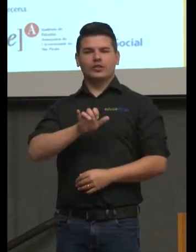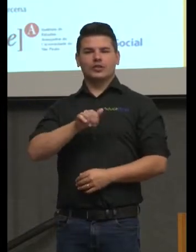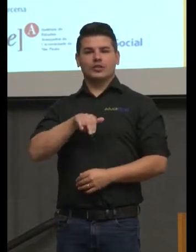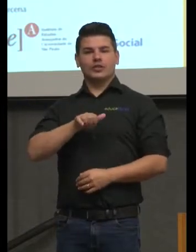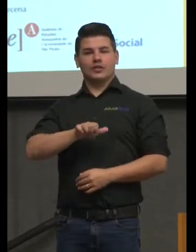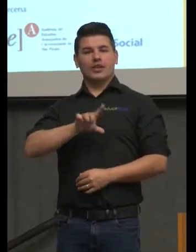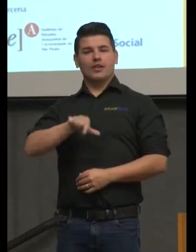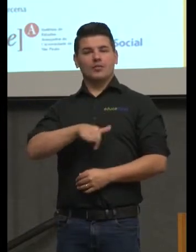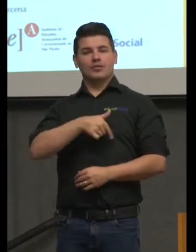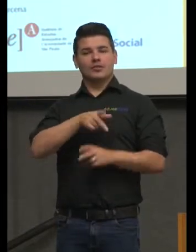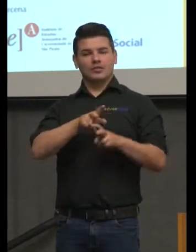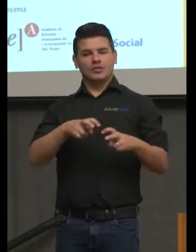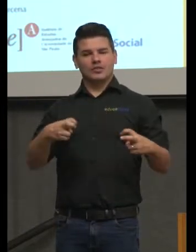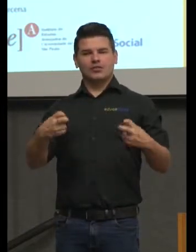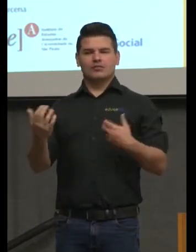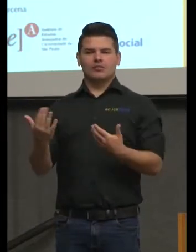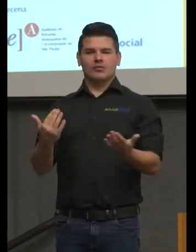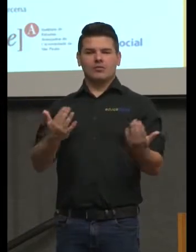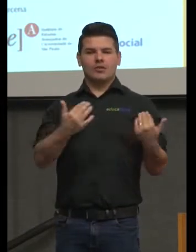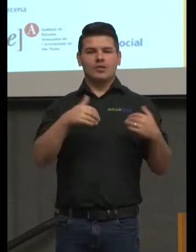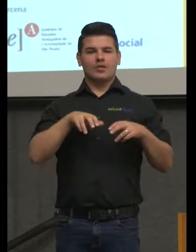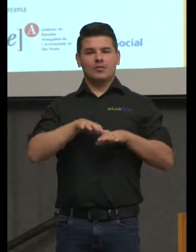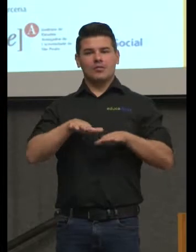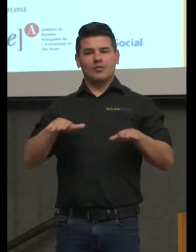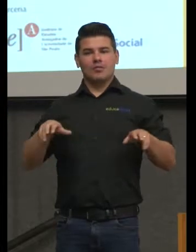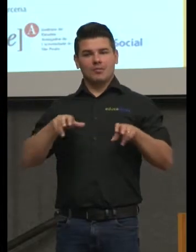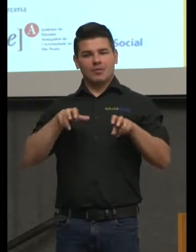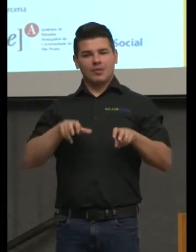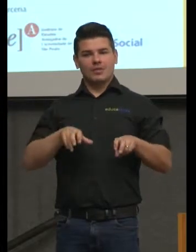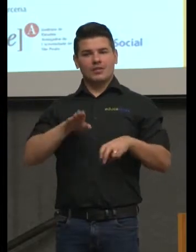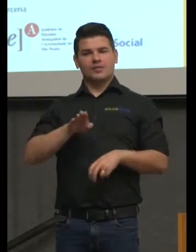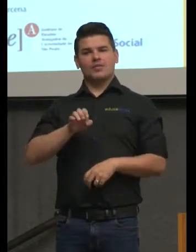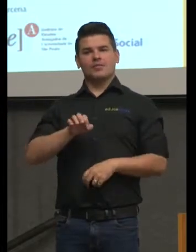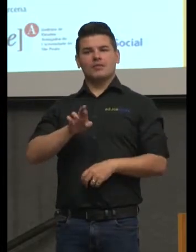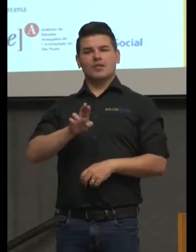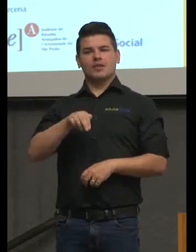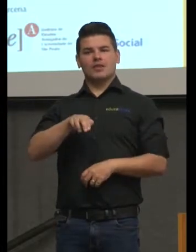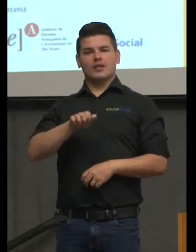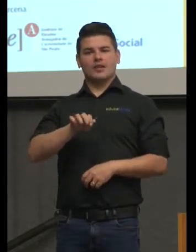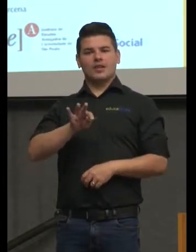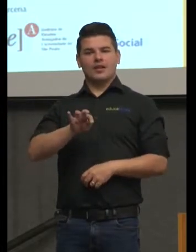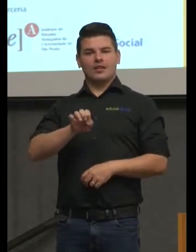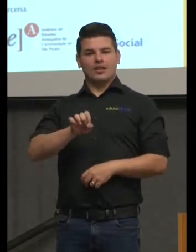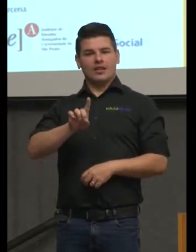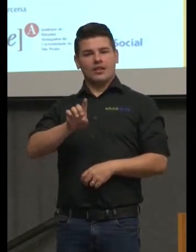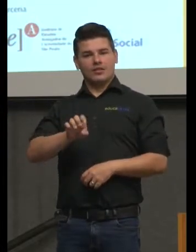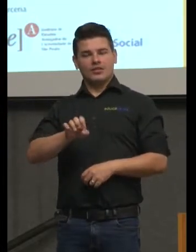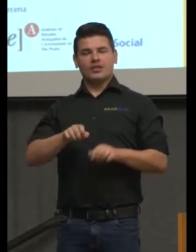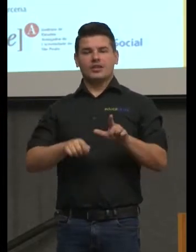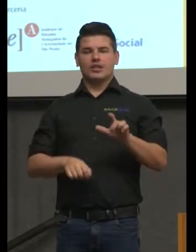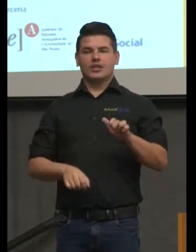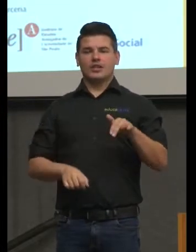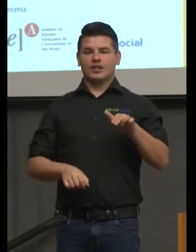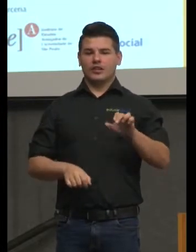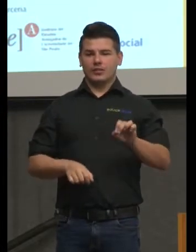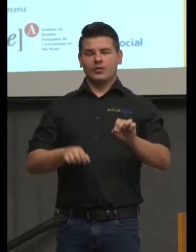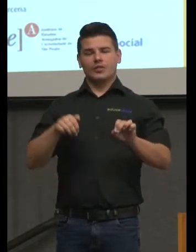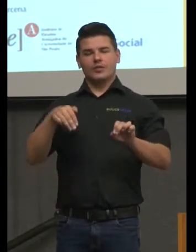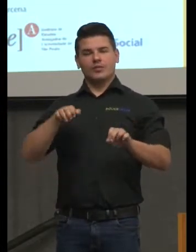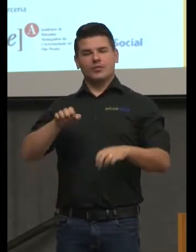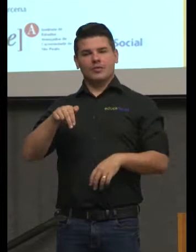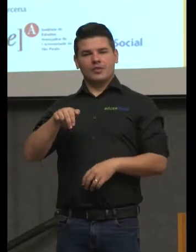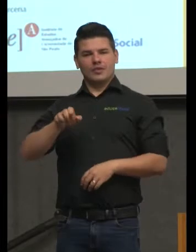nós vamos descer e ficam aqui na mesa a Bernadette, que vai coordenar os trabalhos da manhã, o Lino e o Menezes, que vão expor.